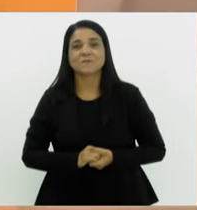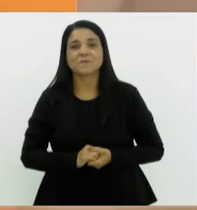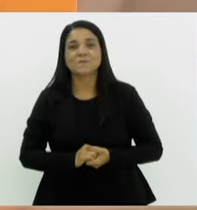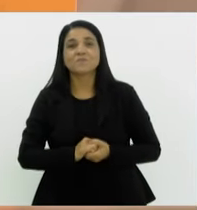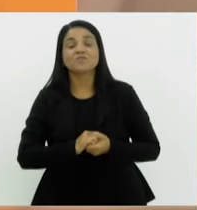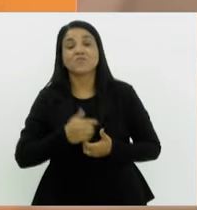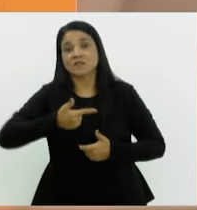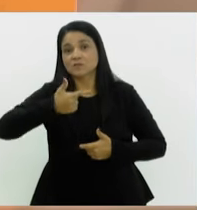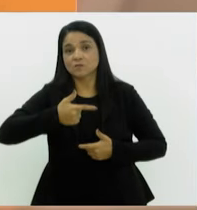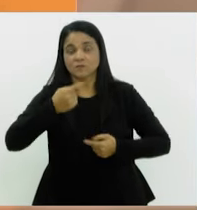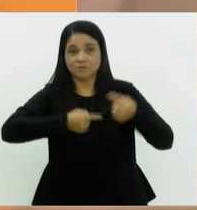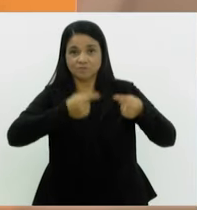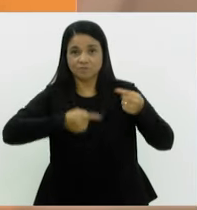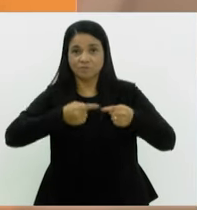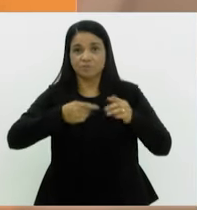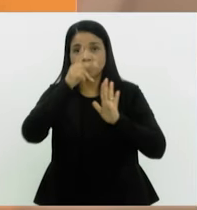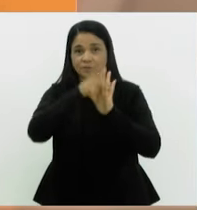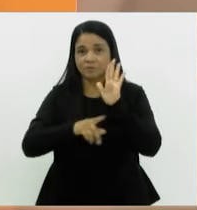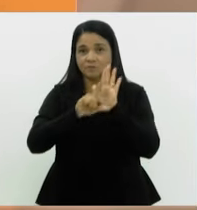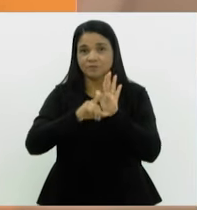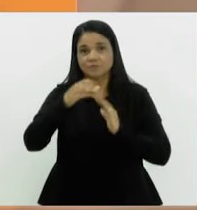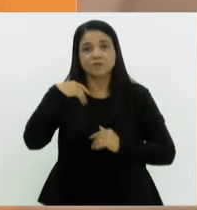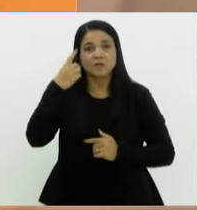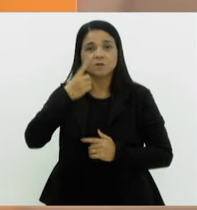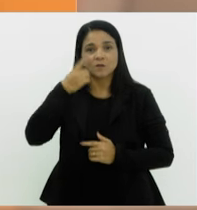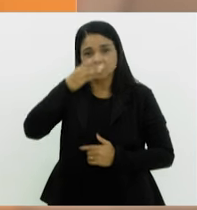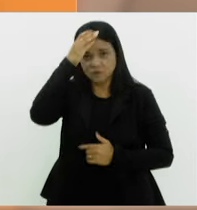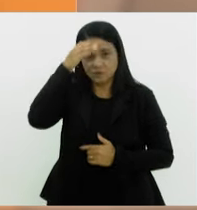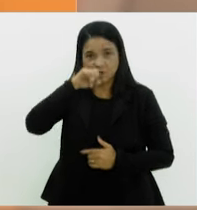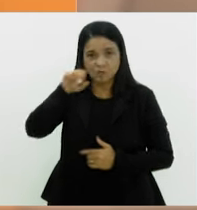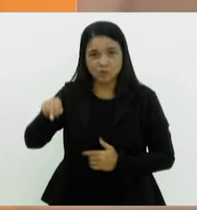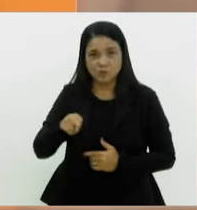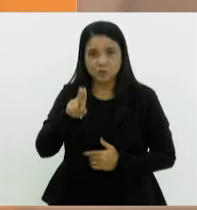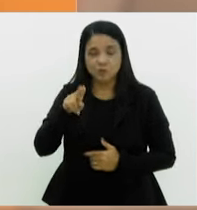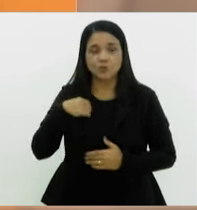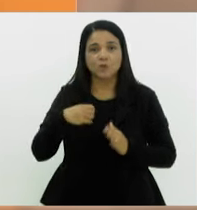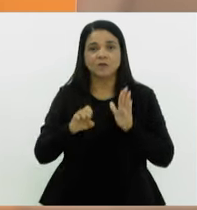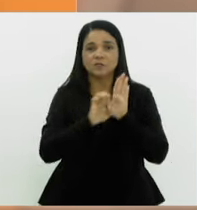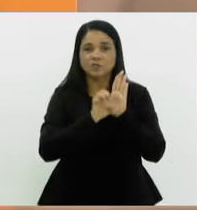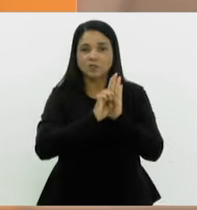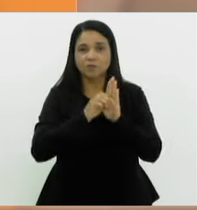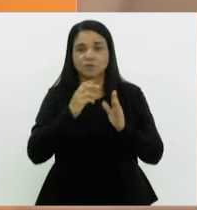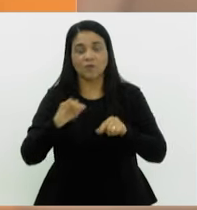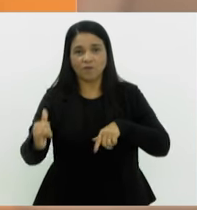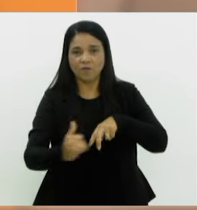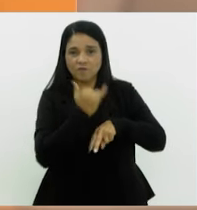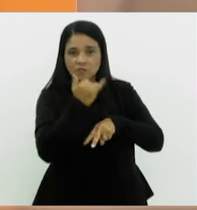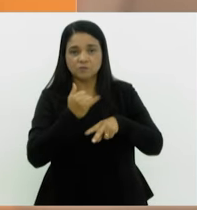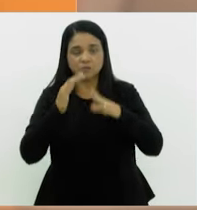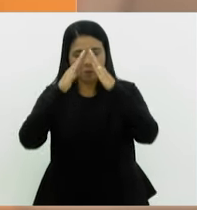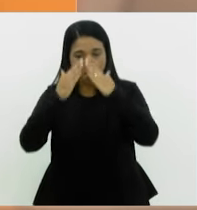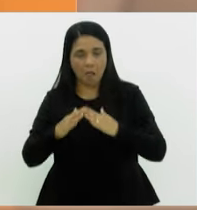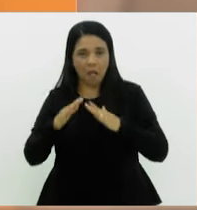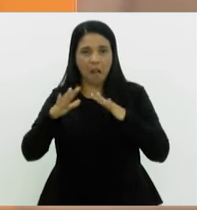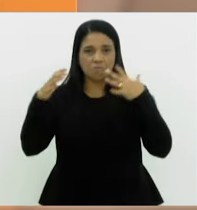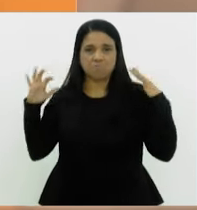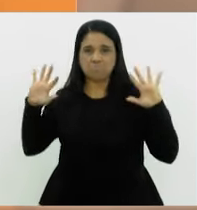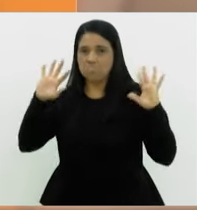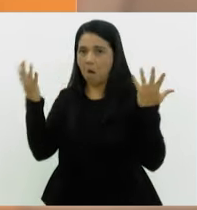Em segunda discussão, o projeto da deputada Tia Ju, que cria o Estatuto das Vítimas de Calamidades Públicas.